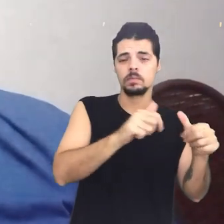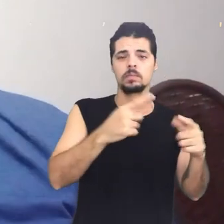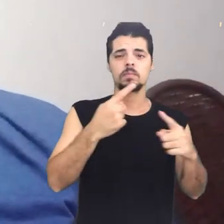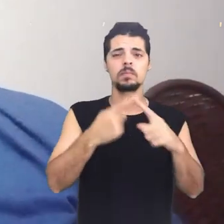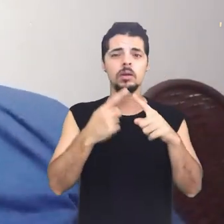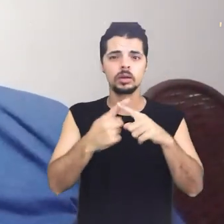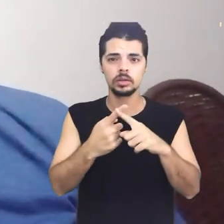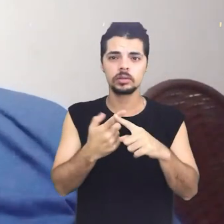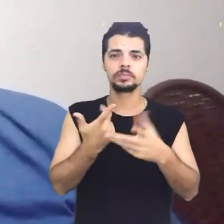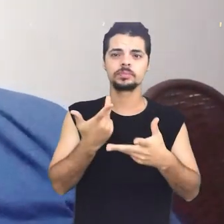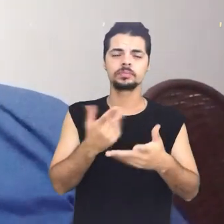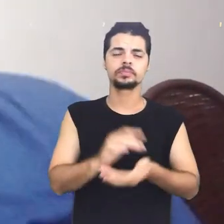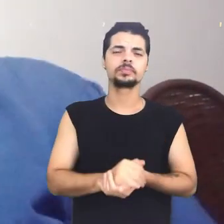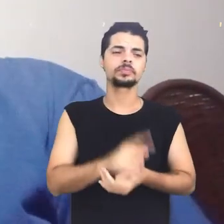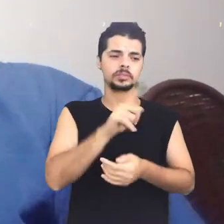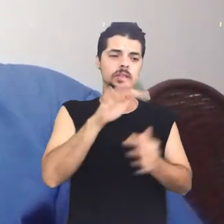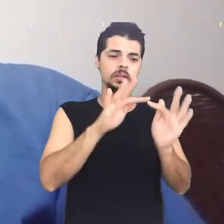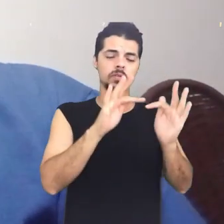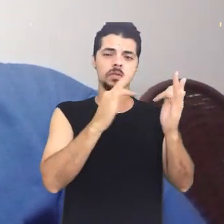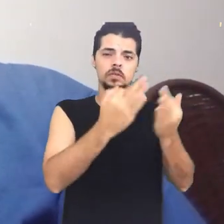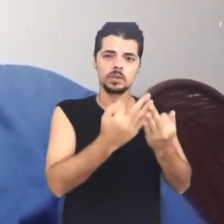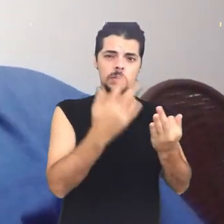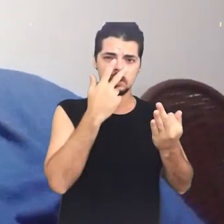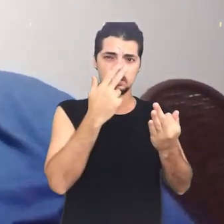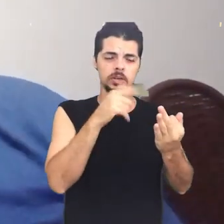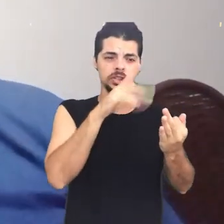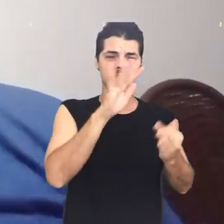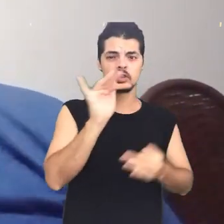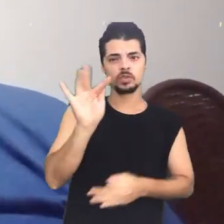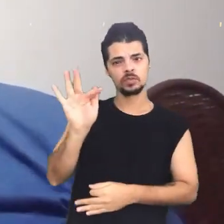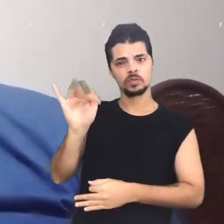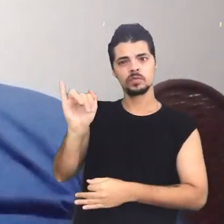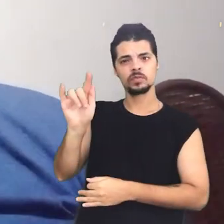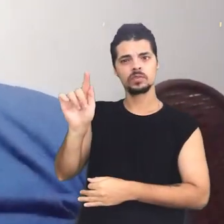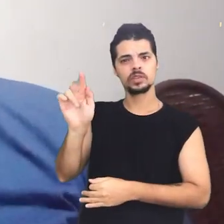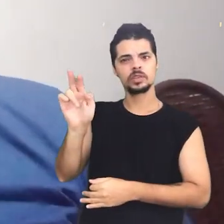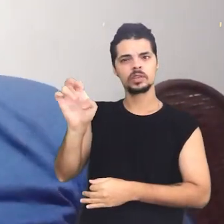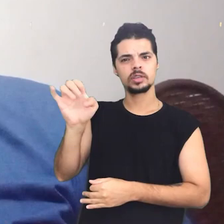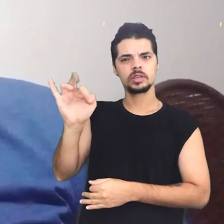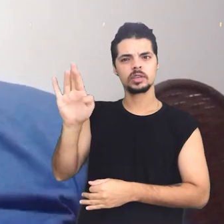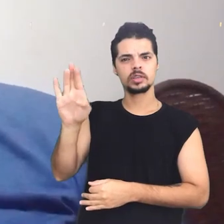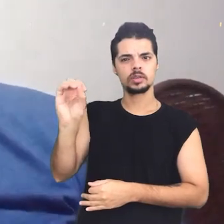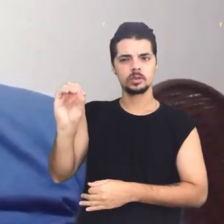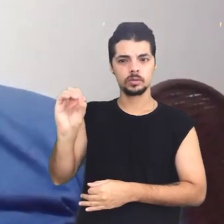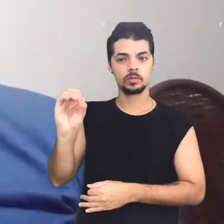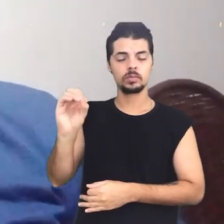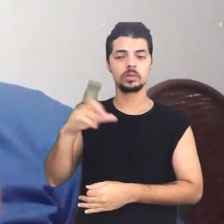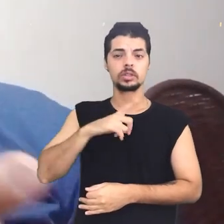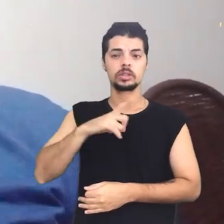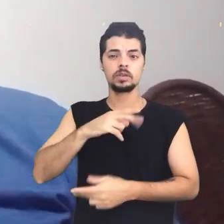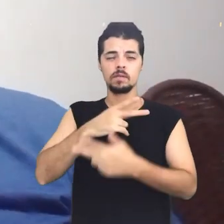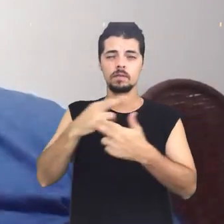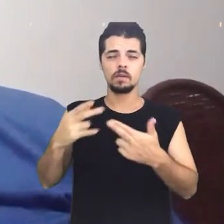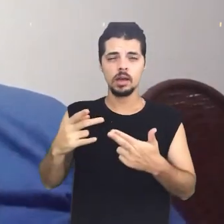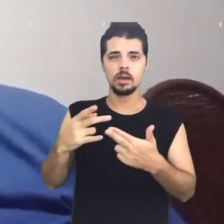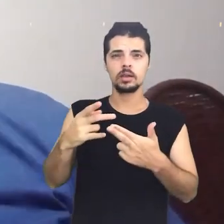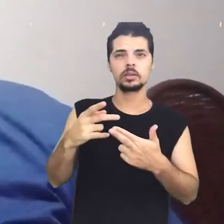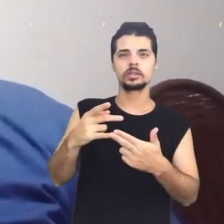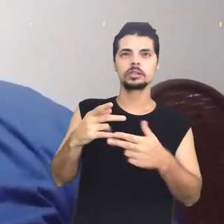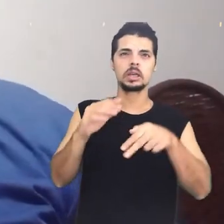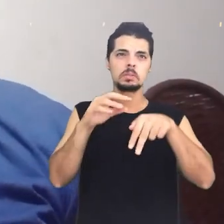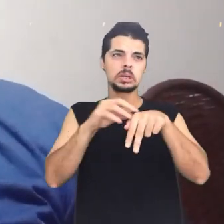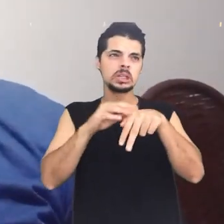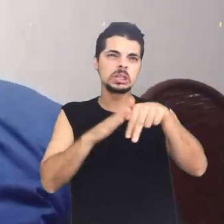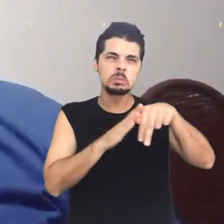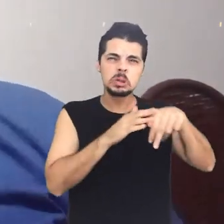imperialismo. Claro que essa população pobre estava sendo incentivada por Filgueira. Filgueira dizia que